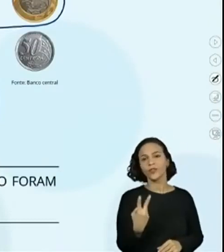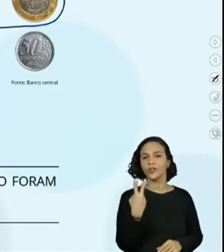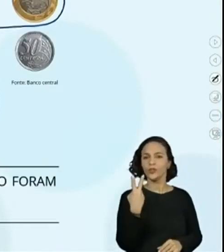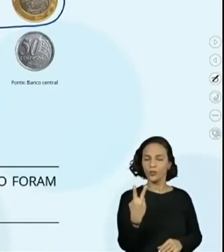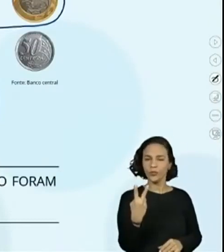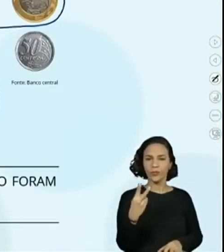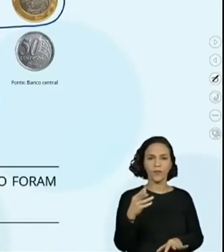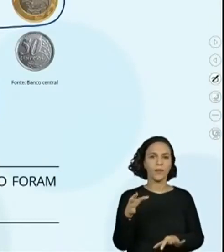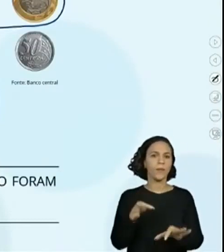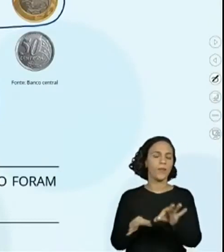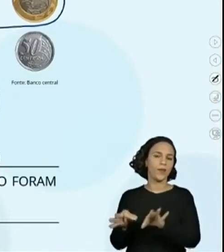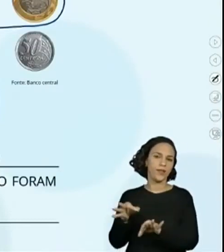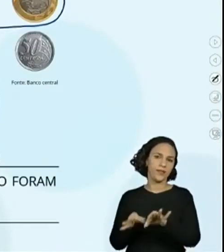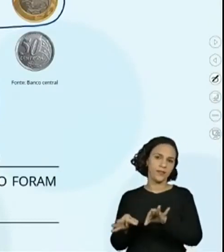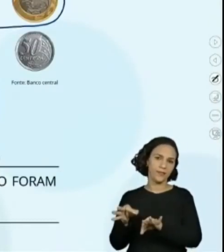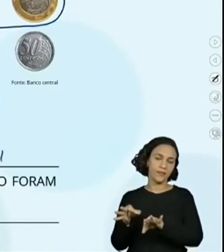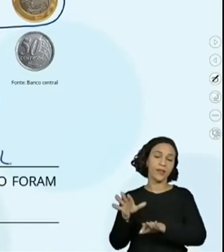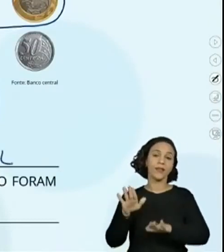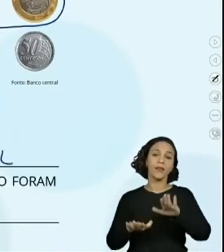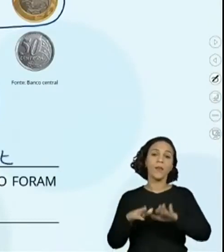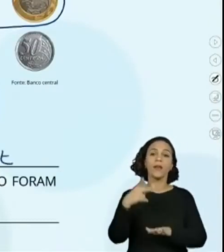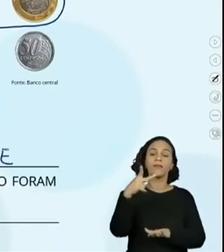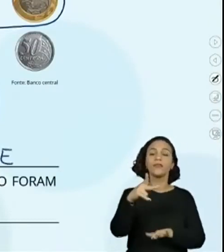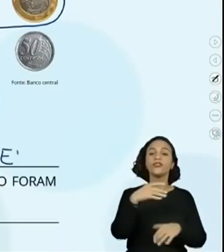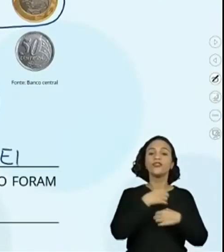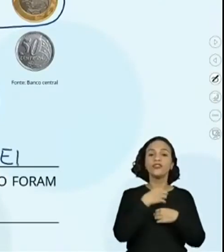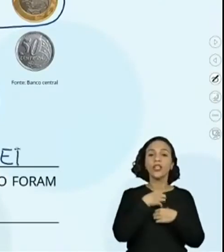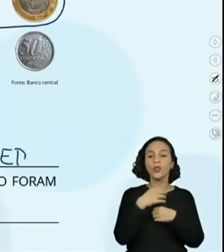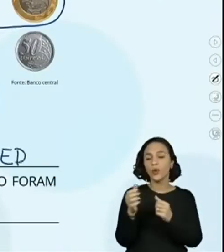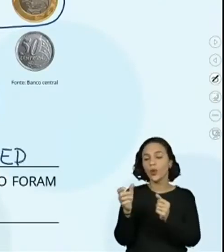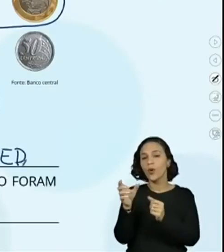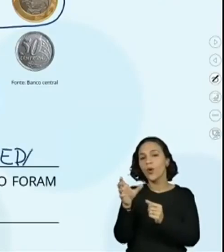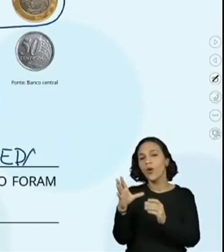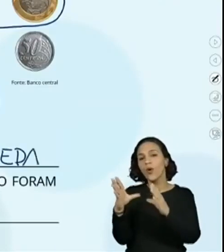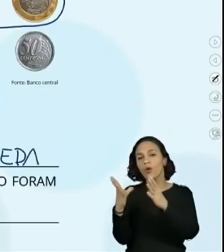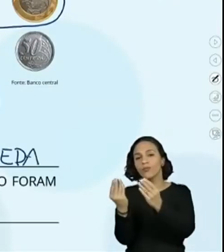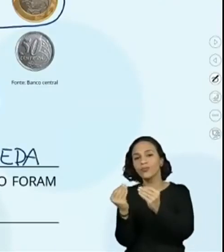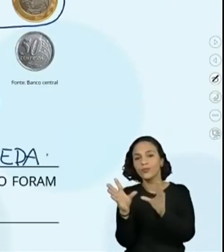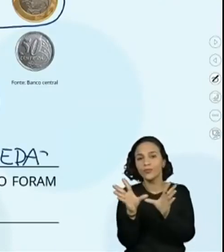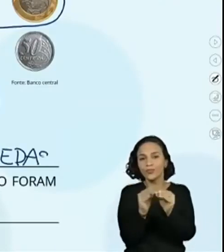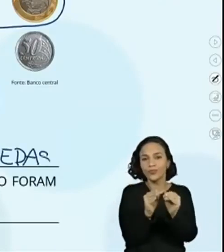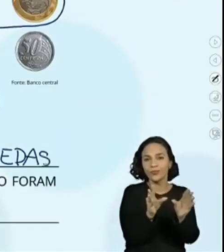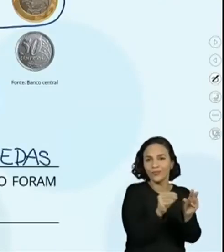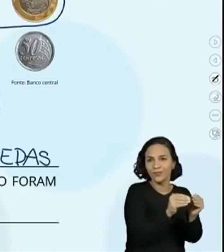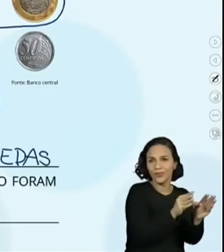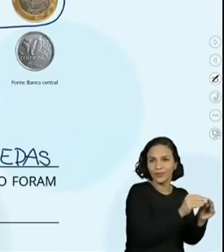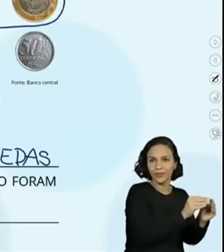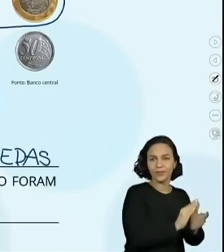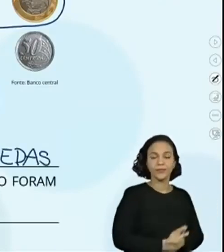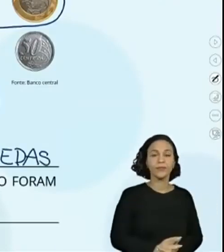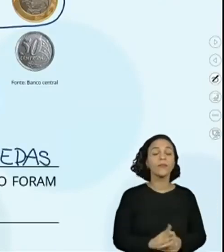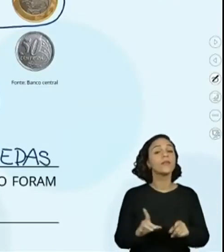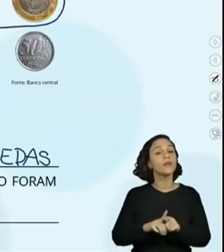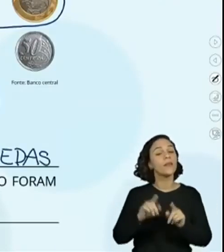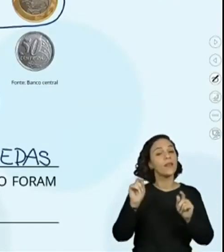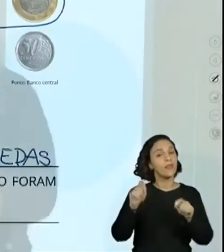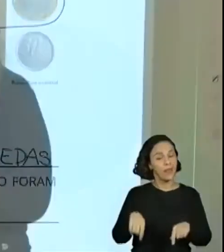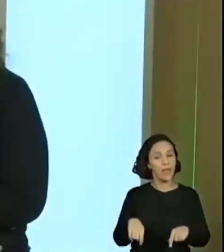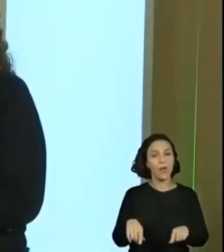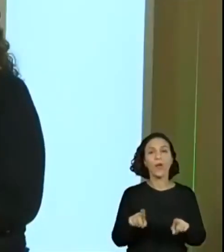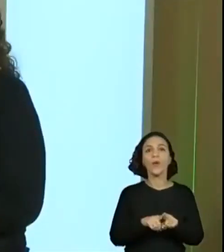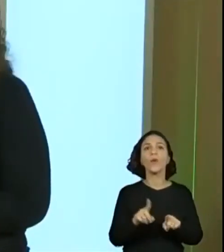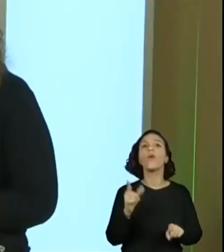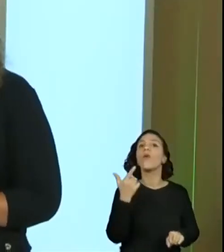moedas. Vai depender do seu agrupamento. E ainda dá para fazer outro arranjo, não é, Prô? Sim, estão